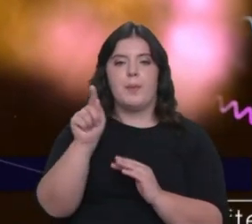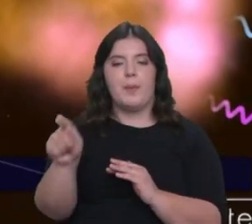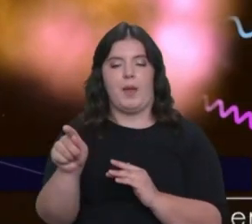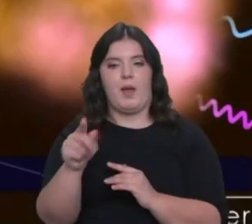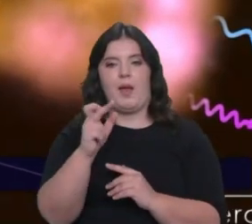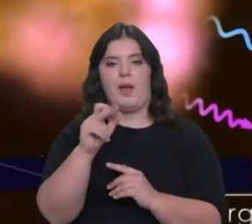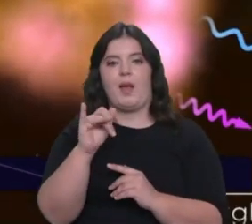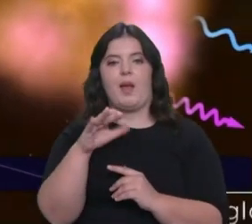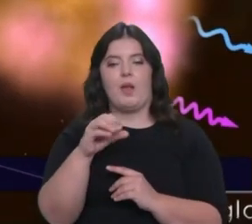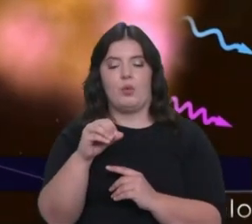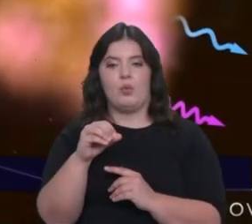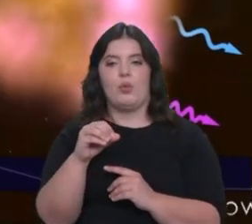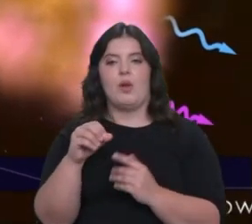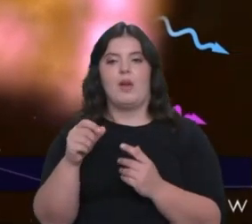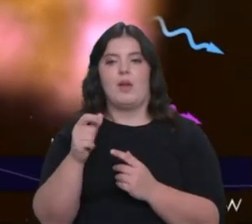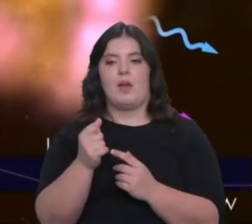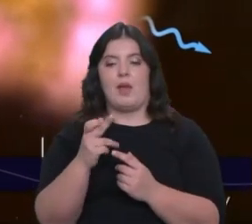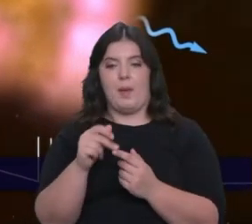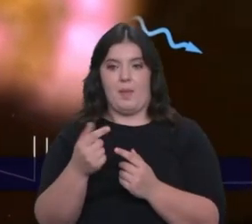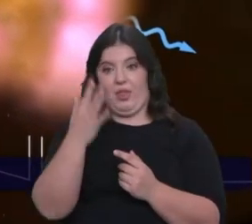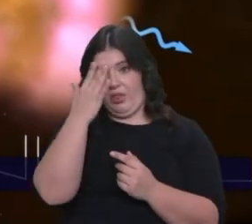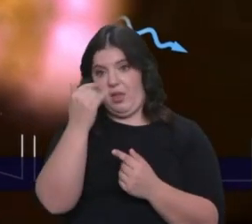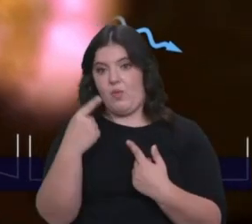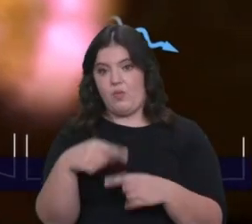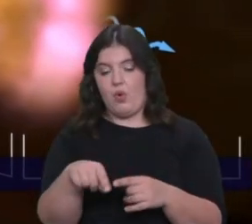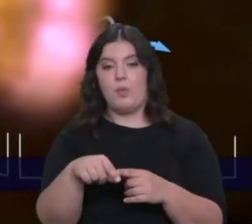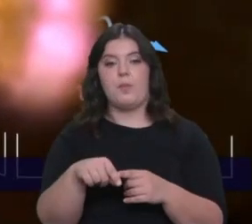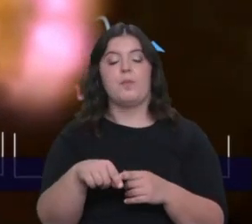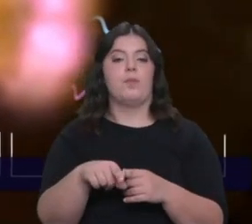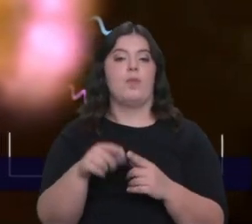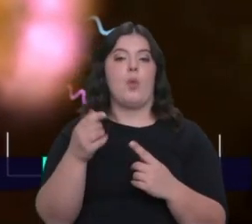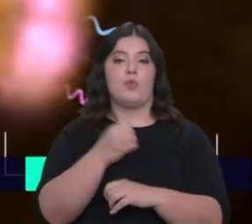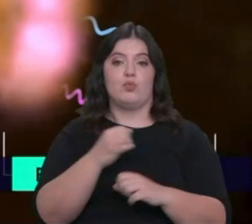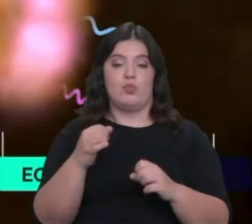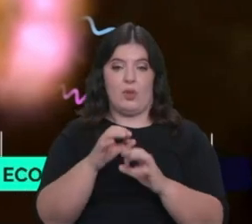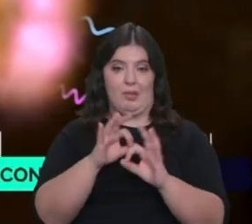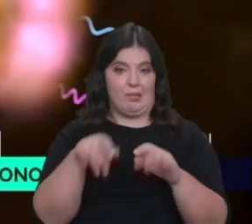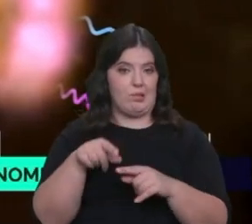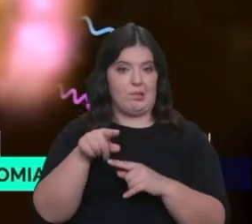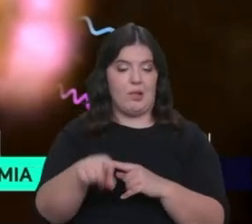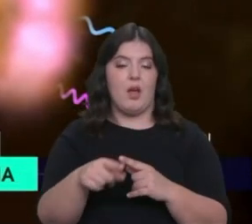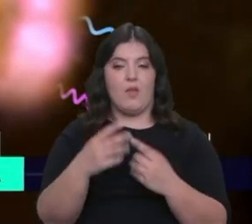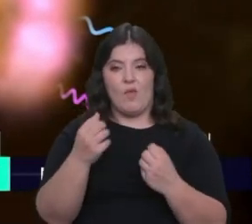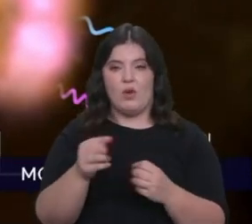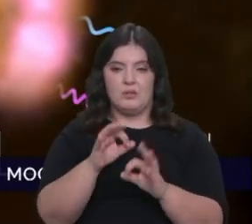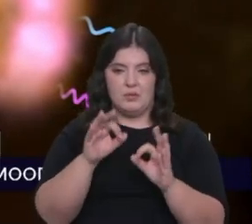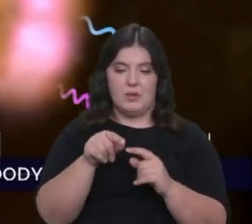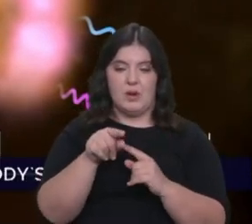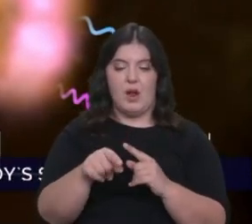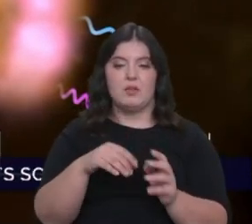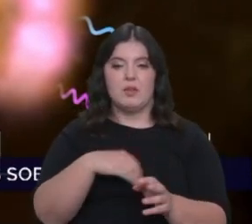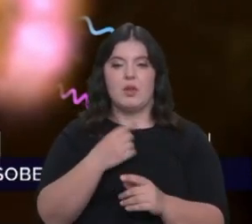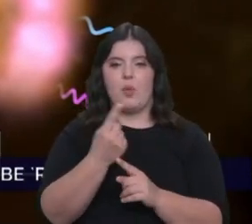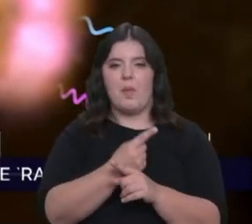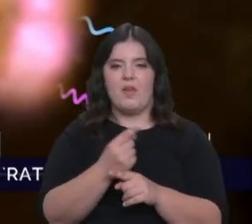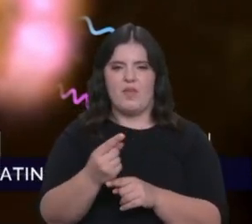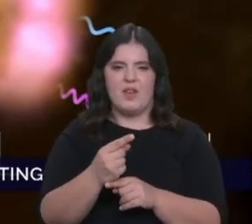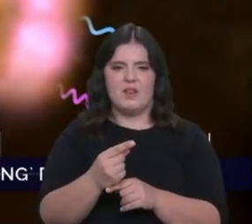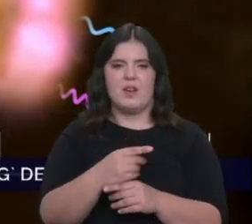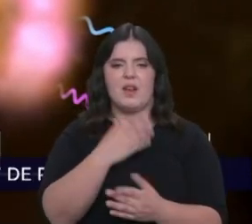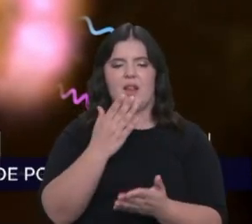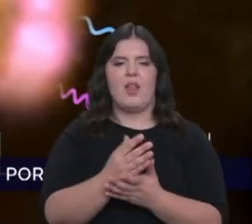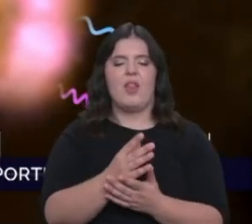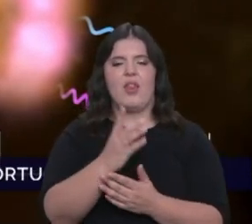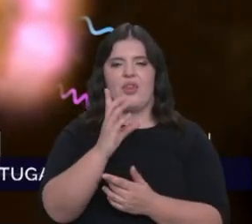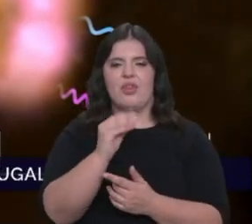de gama. Para teres uma ideia, uma explosão deste tipo, com esta intensidade, só é sentida uma vez a cada 10 mil